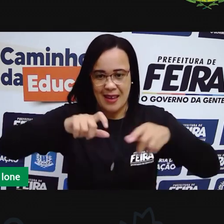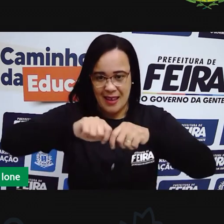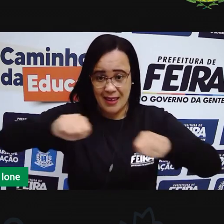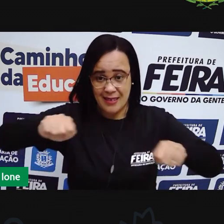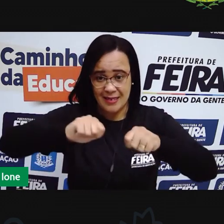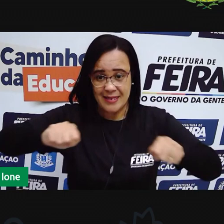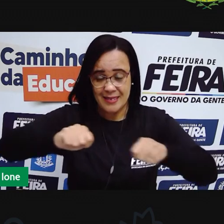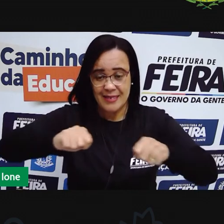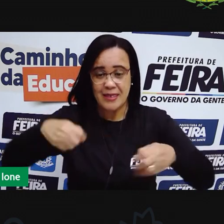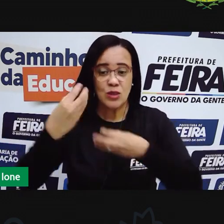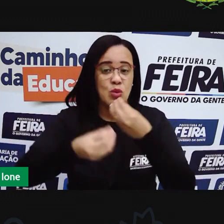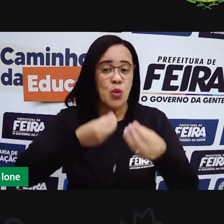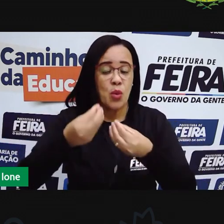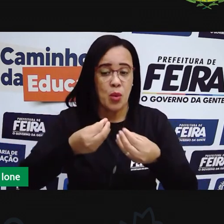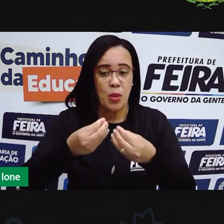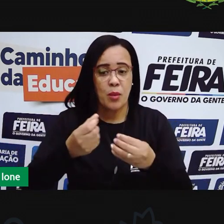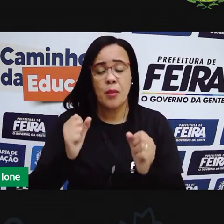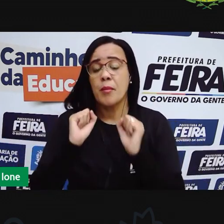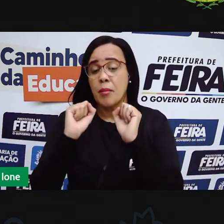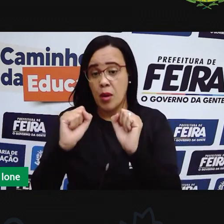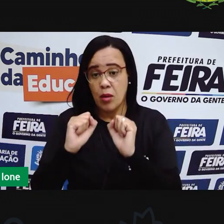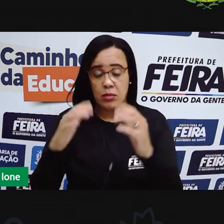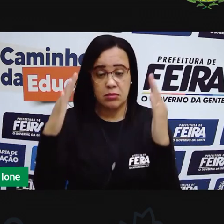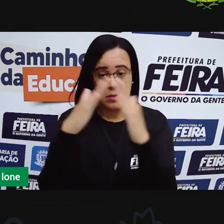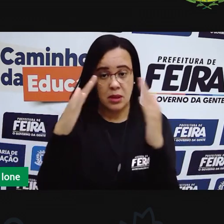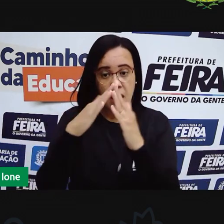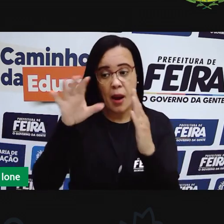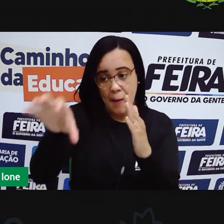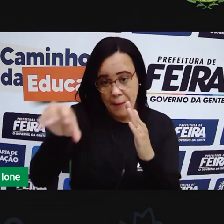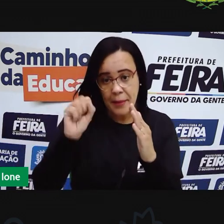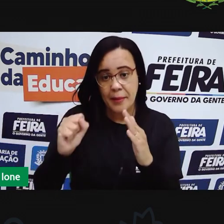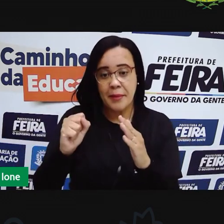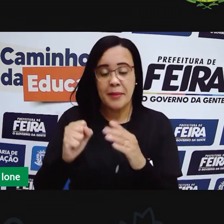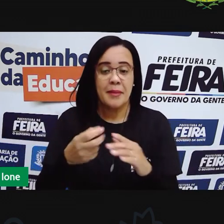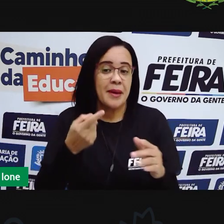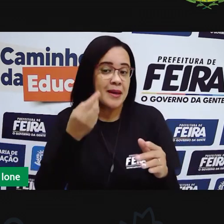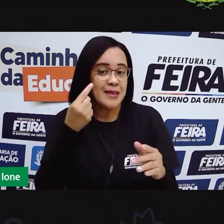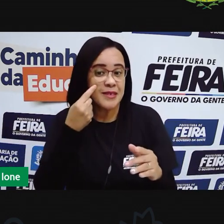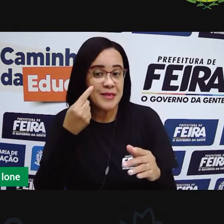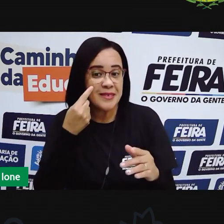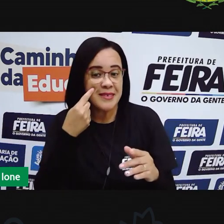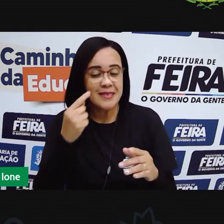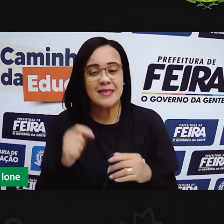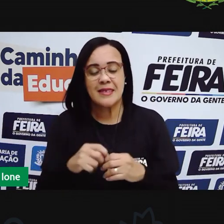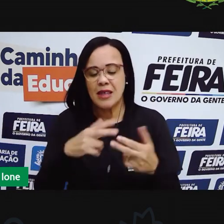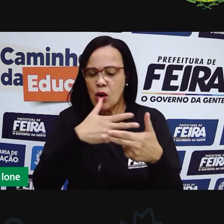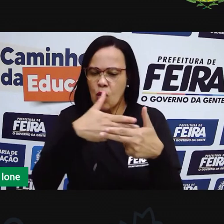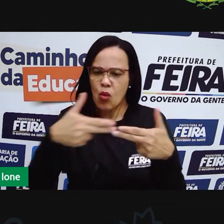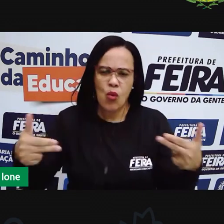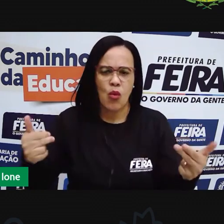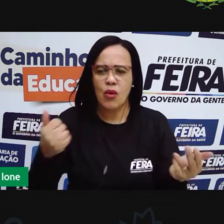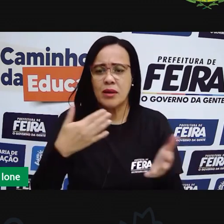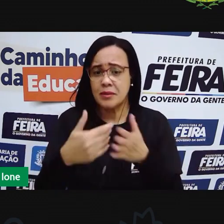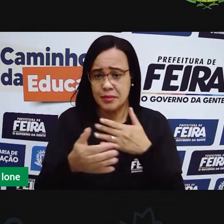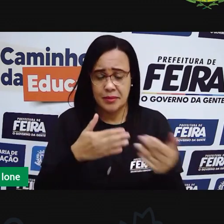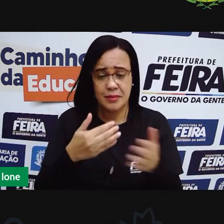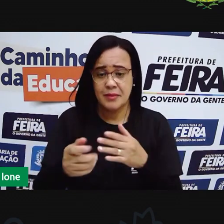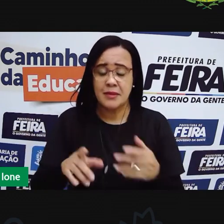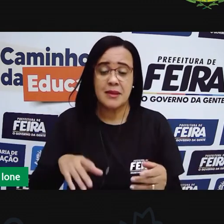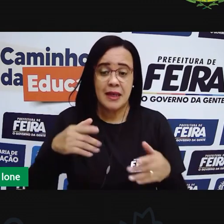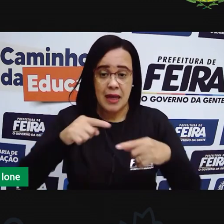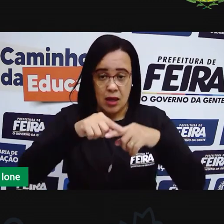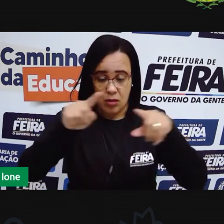Aí na sua casa, você pode fazer isso. pega alguns objetos, caderno, um lápis